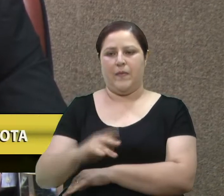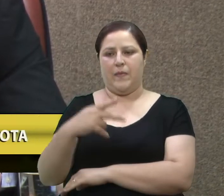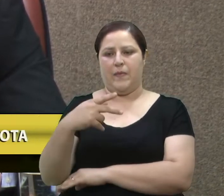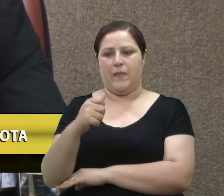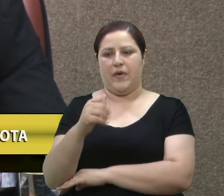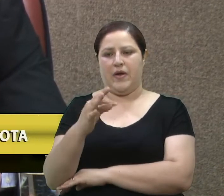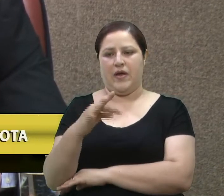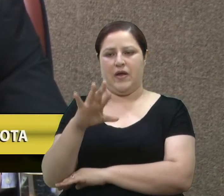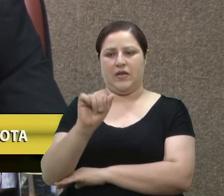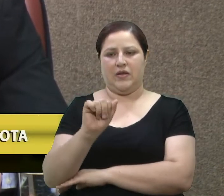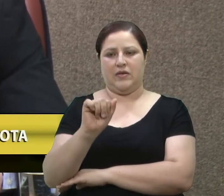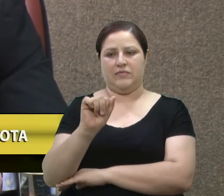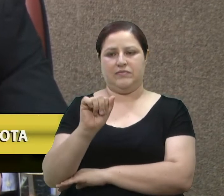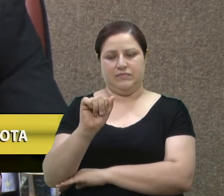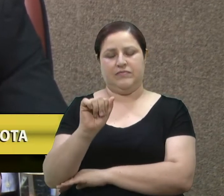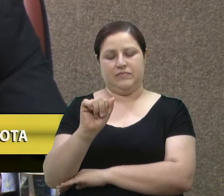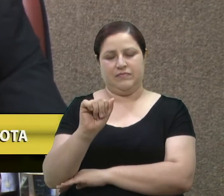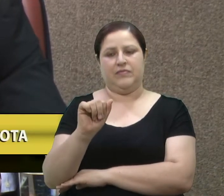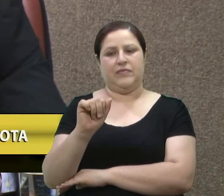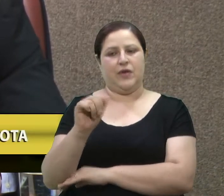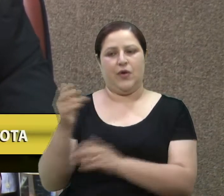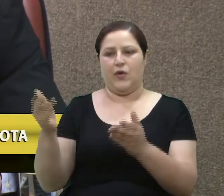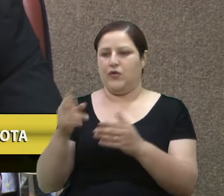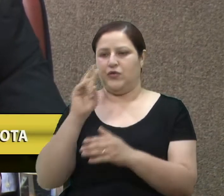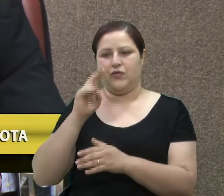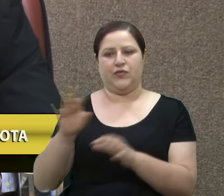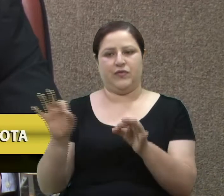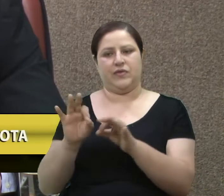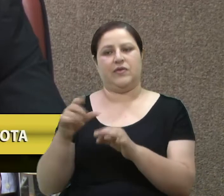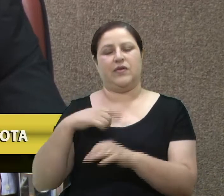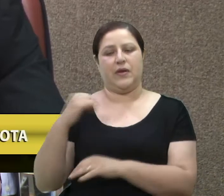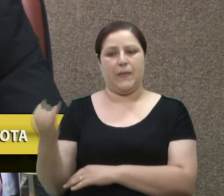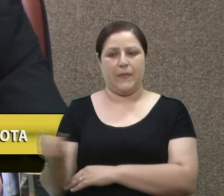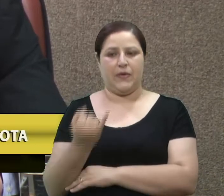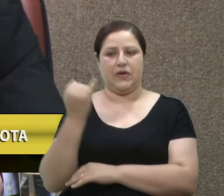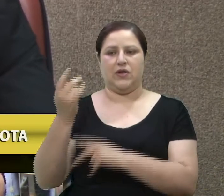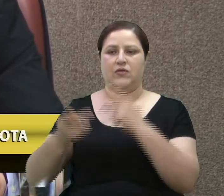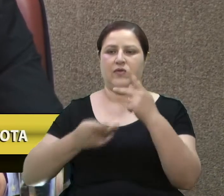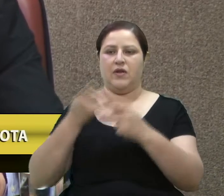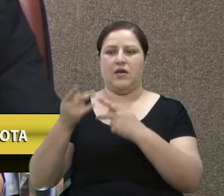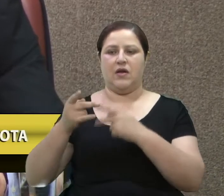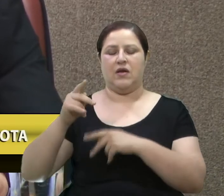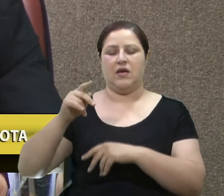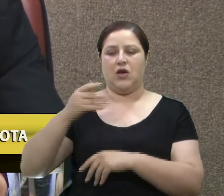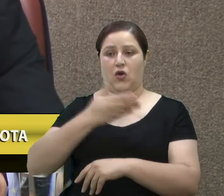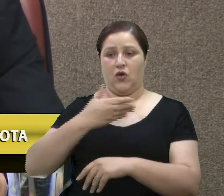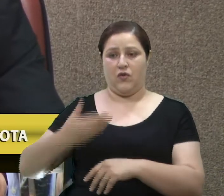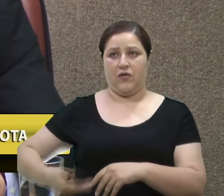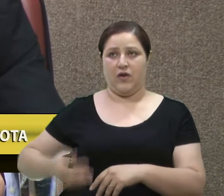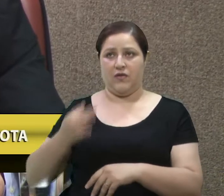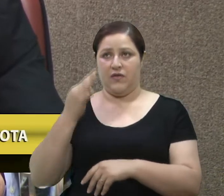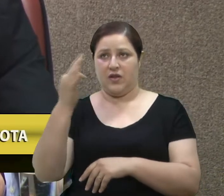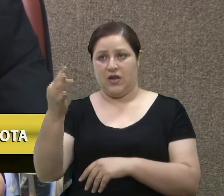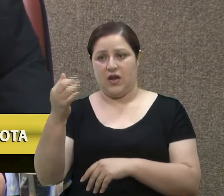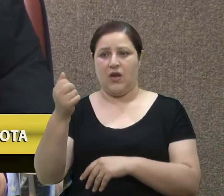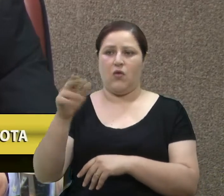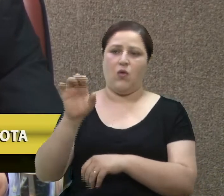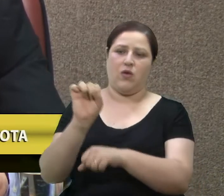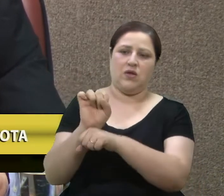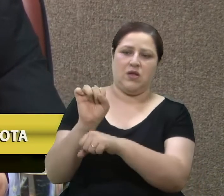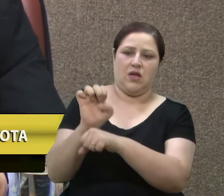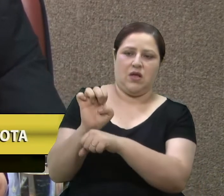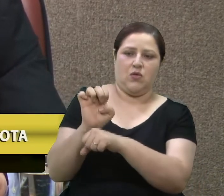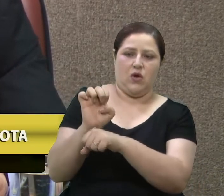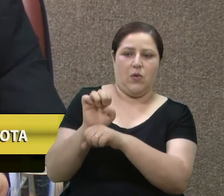não se vê mais. E é muito importante também dizer que não só o governo federal ou o governo estadual